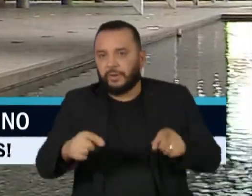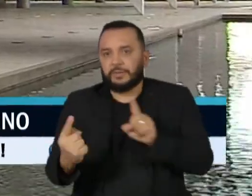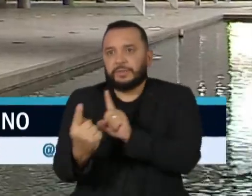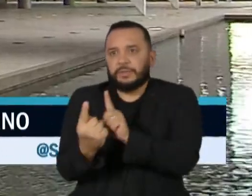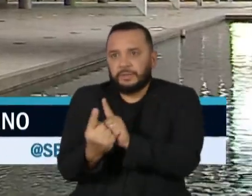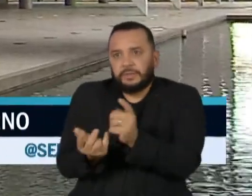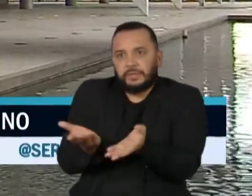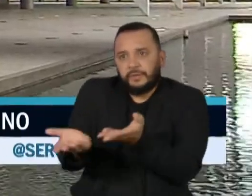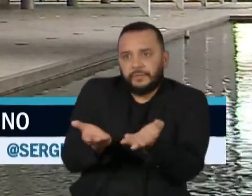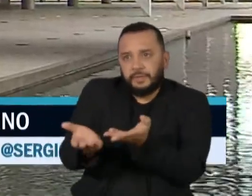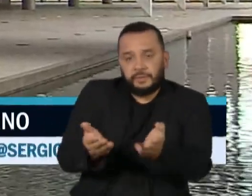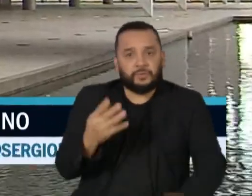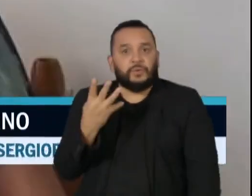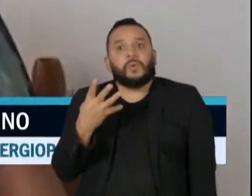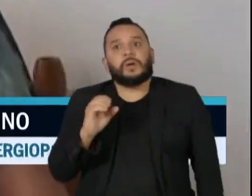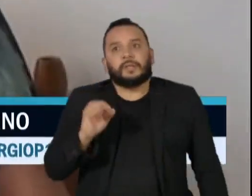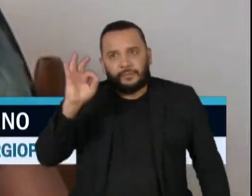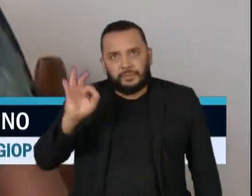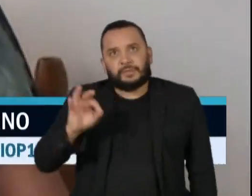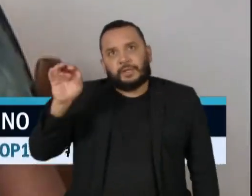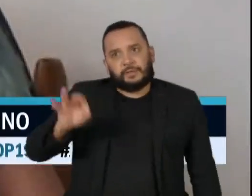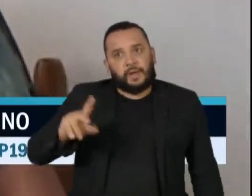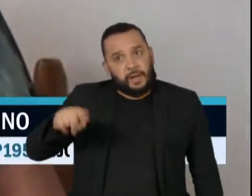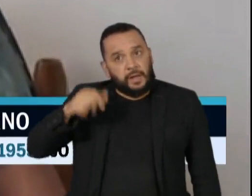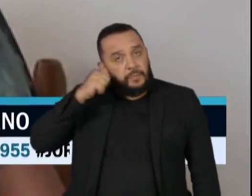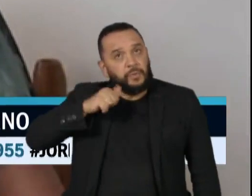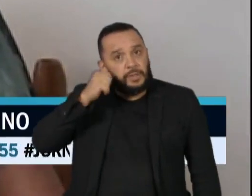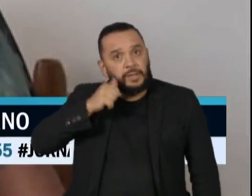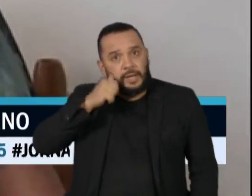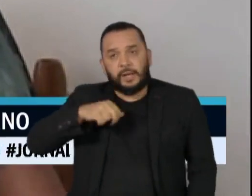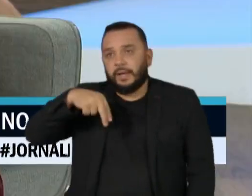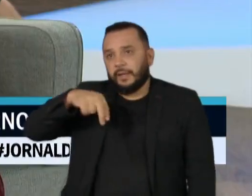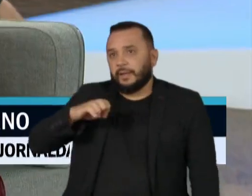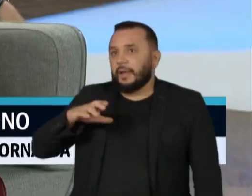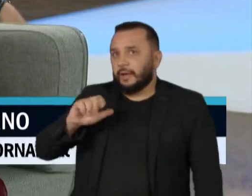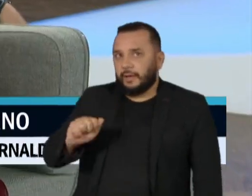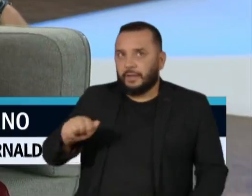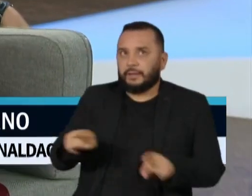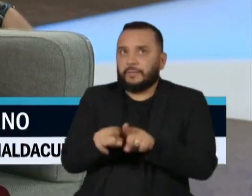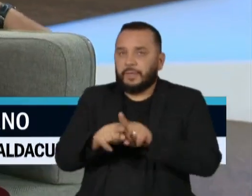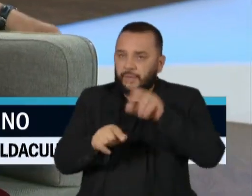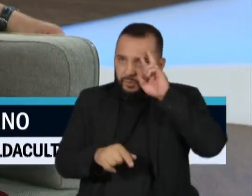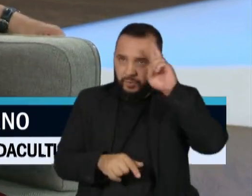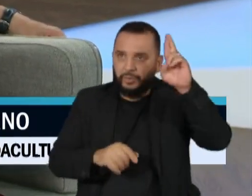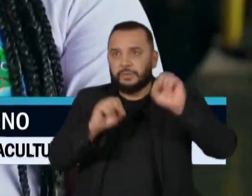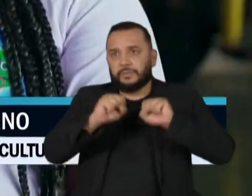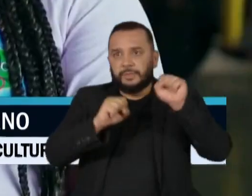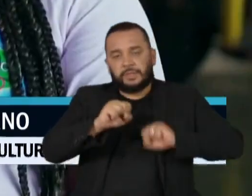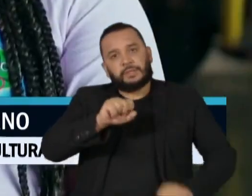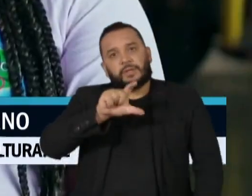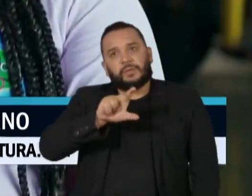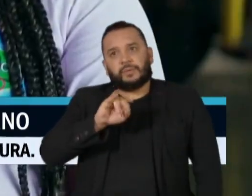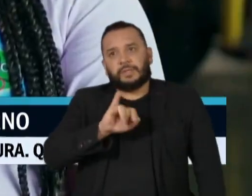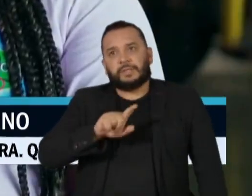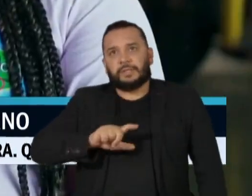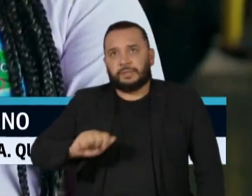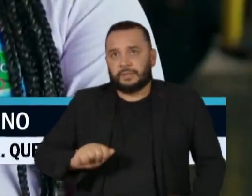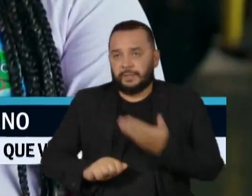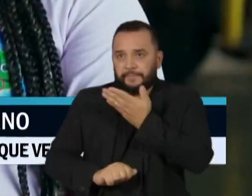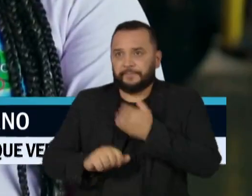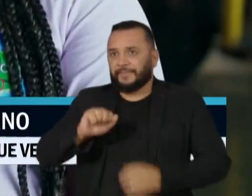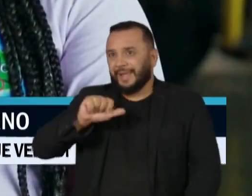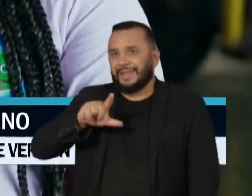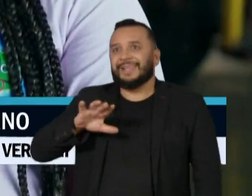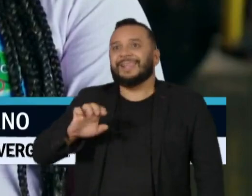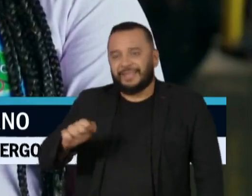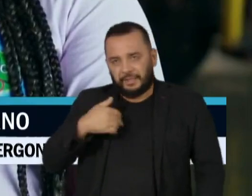40% dos membros serão mulheres, como a socióloga Neca Setúbal e a empresária Luísa Trajano. Aline Souza, do